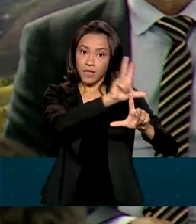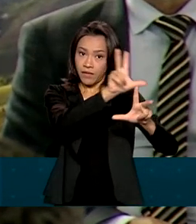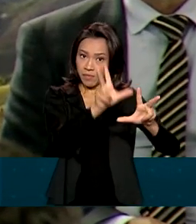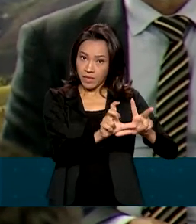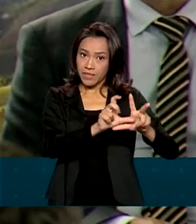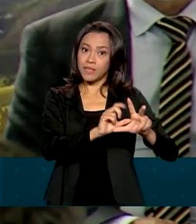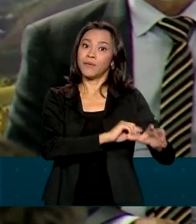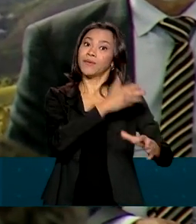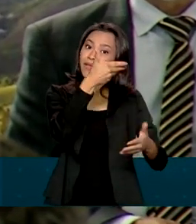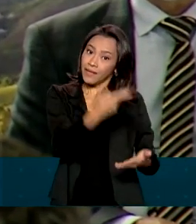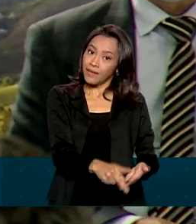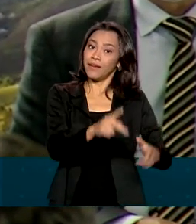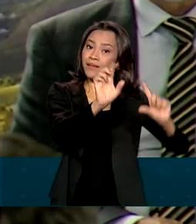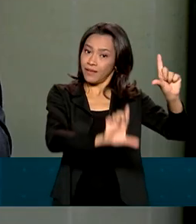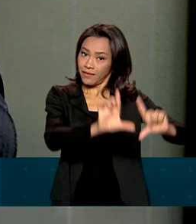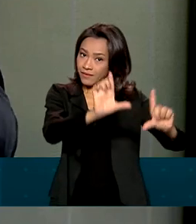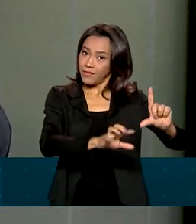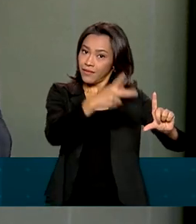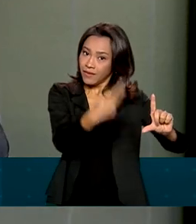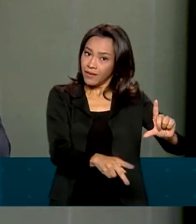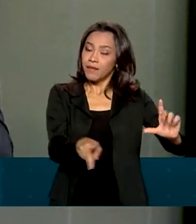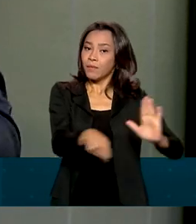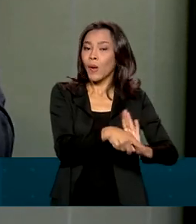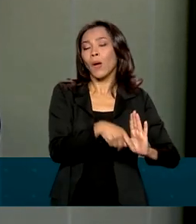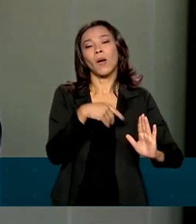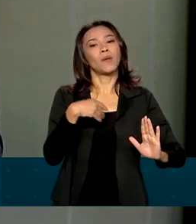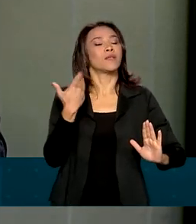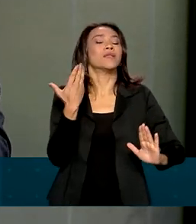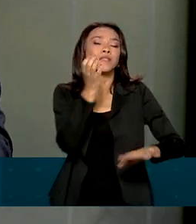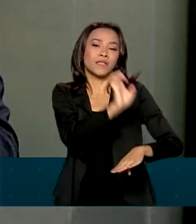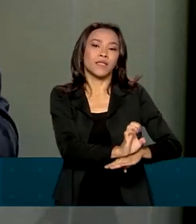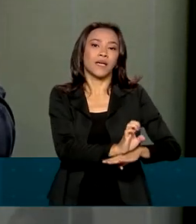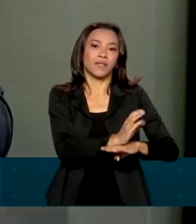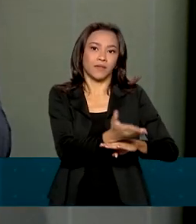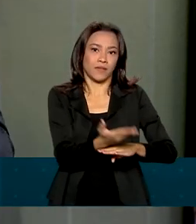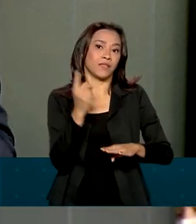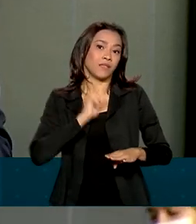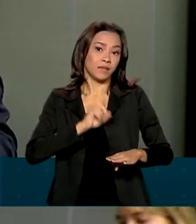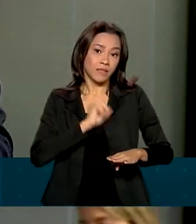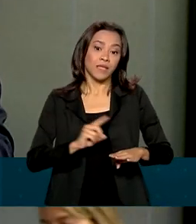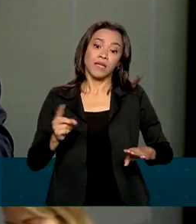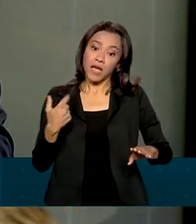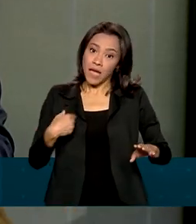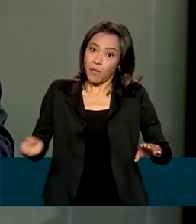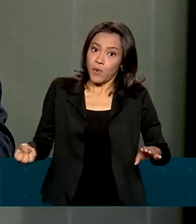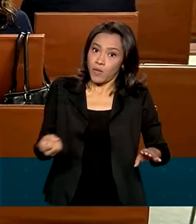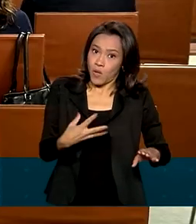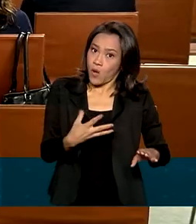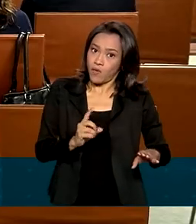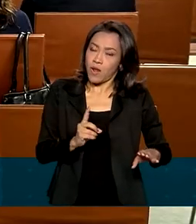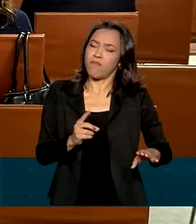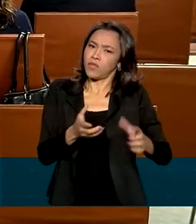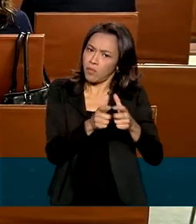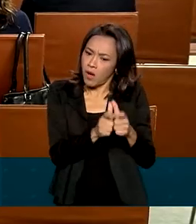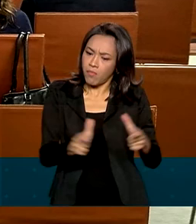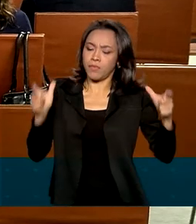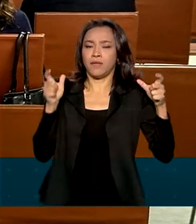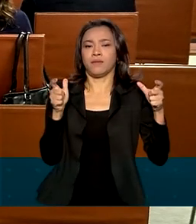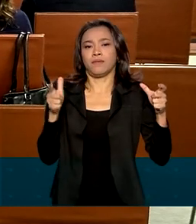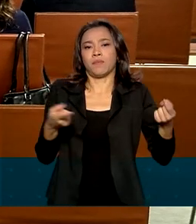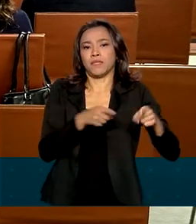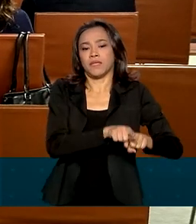e a Rede Minas, que a gente já tem uma parceria desde 2015, então não é uma parceria nova, a gente está expandindo a parceria. Esse acordo